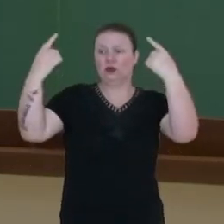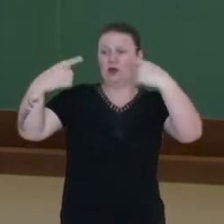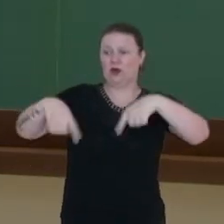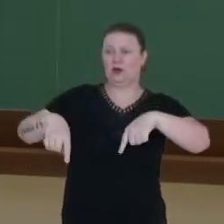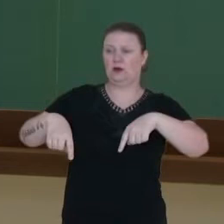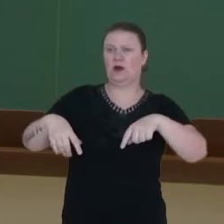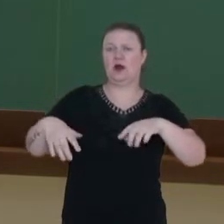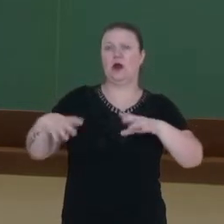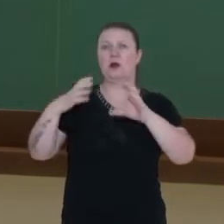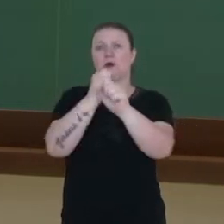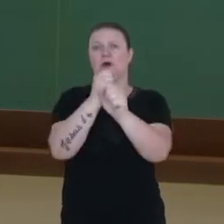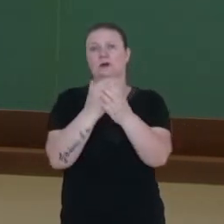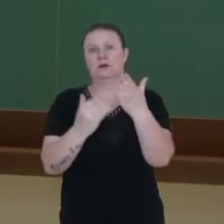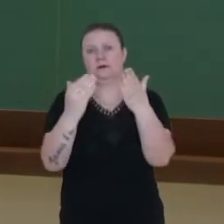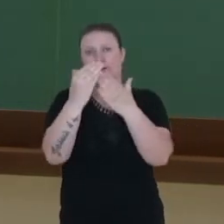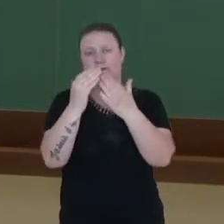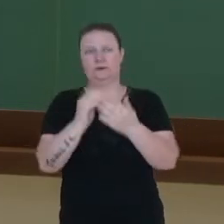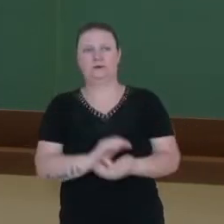número de corridas.